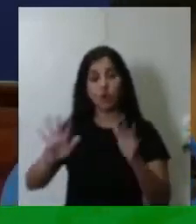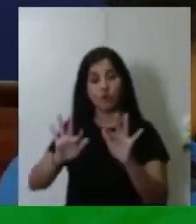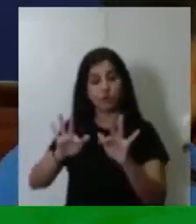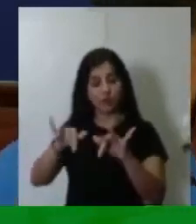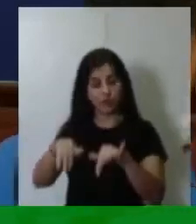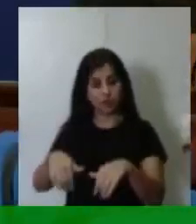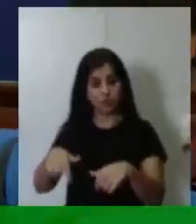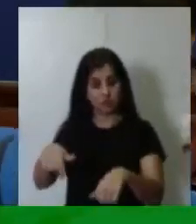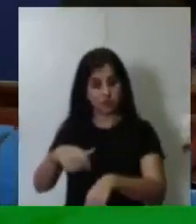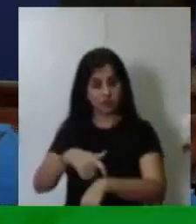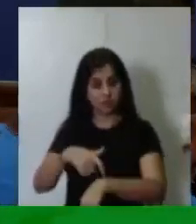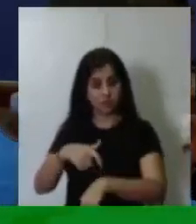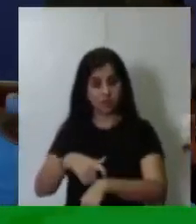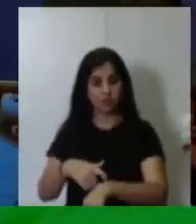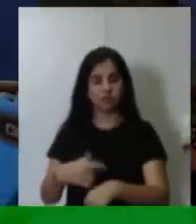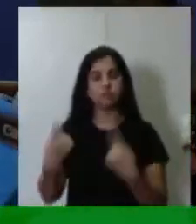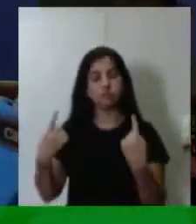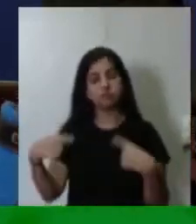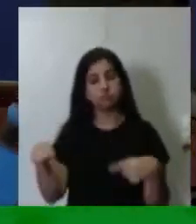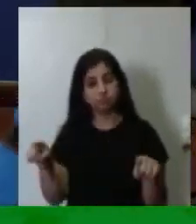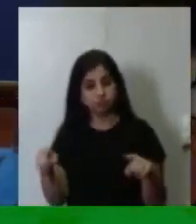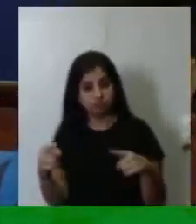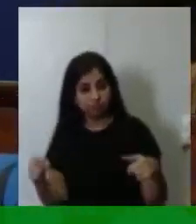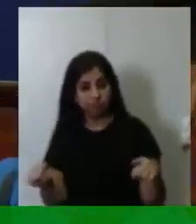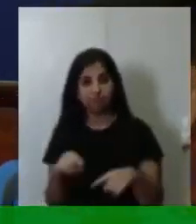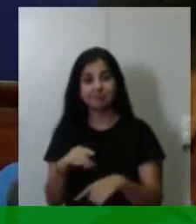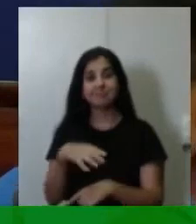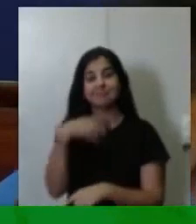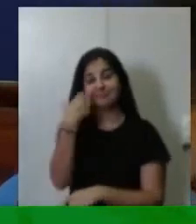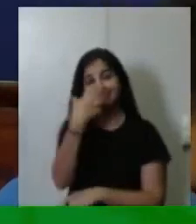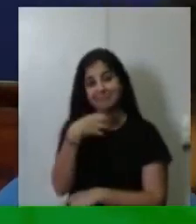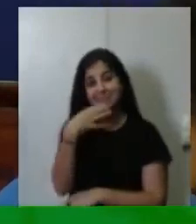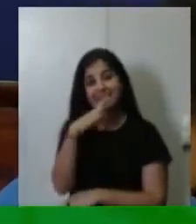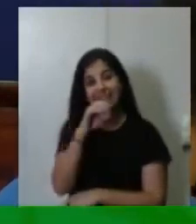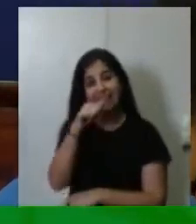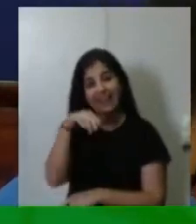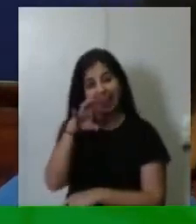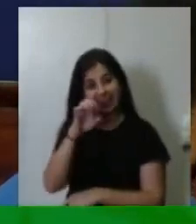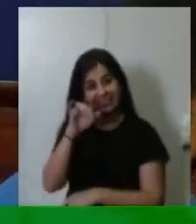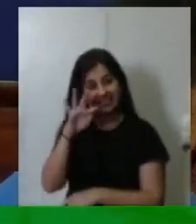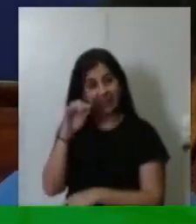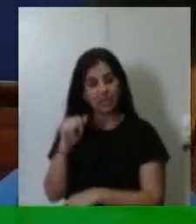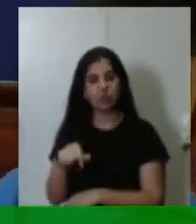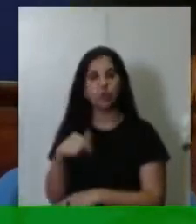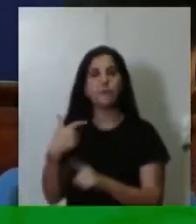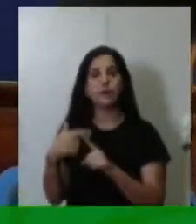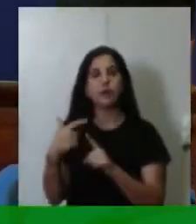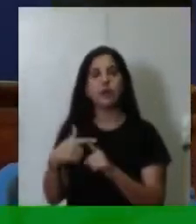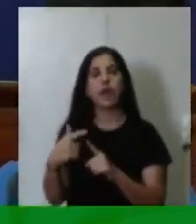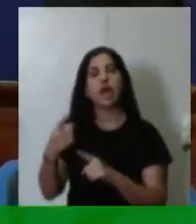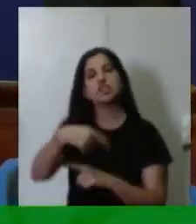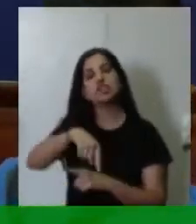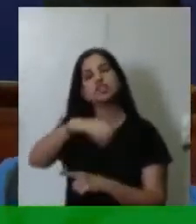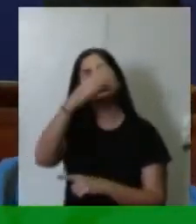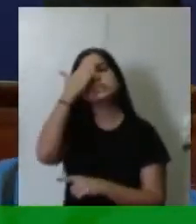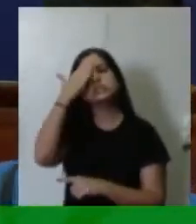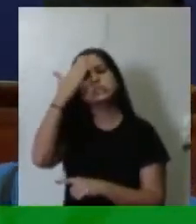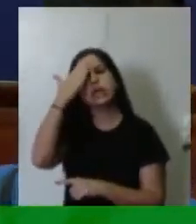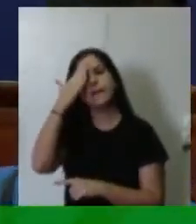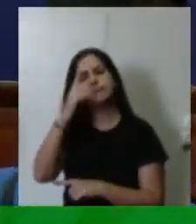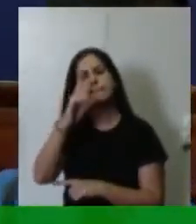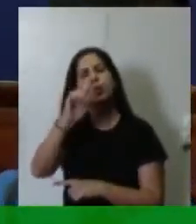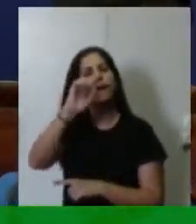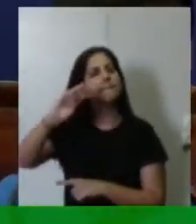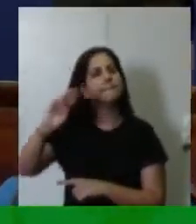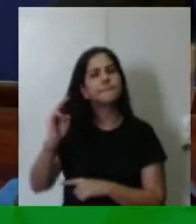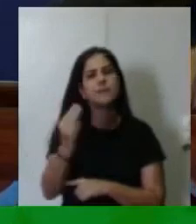Lembrando de uma canção de Caetano Veloso, porque quando a gente sabe que um milhão de pessoas entregaram